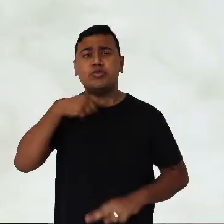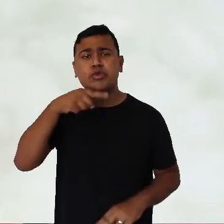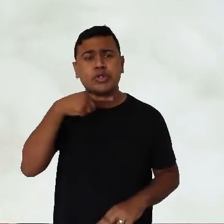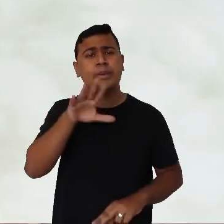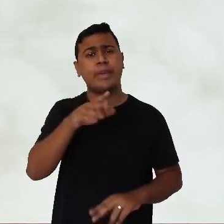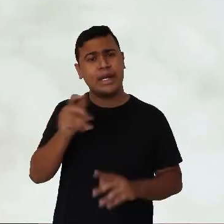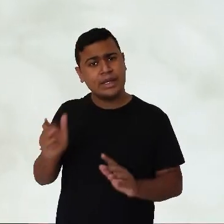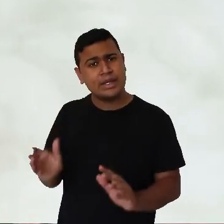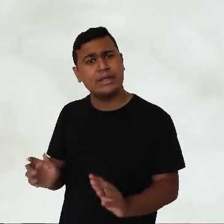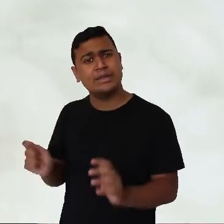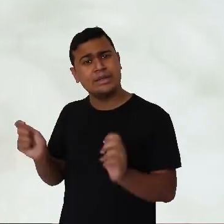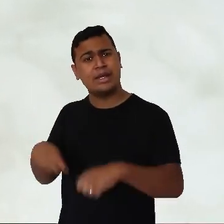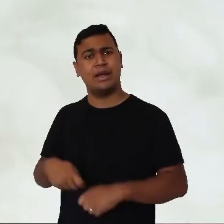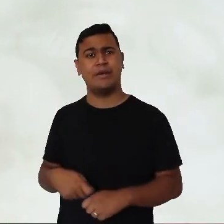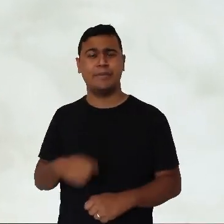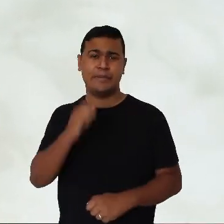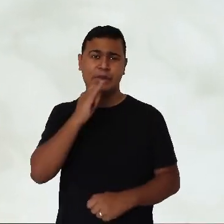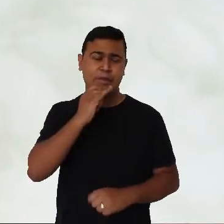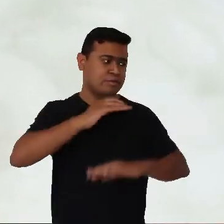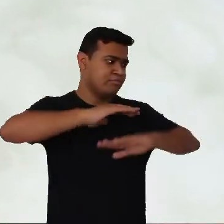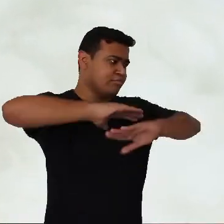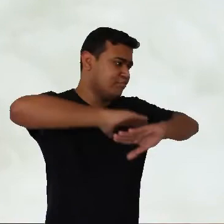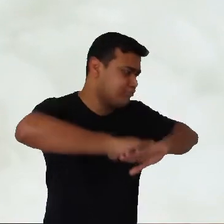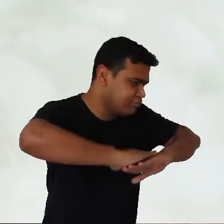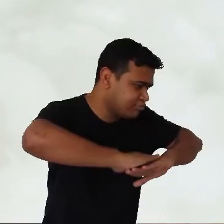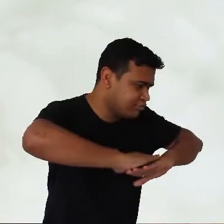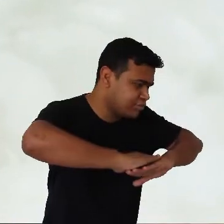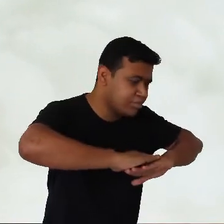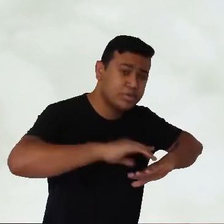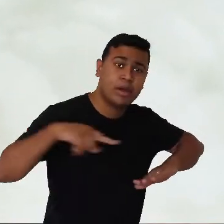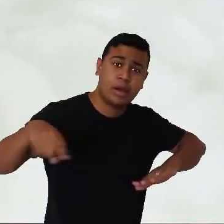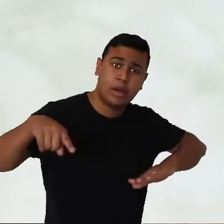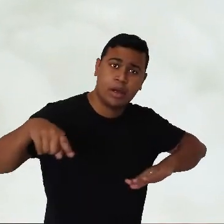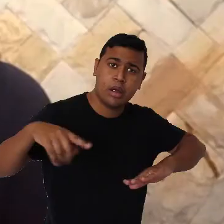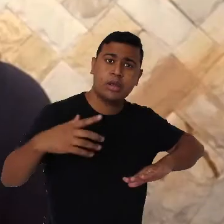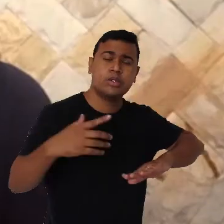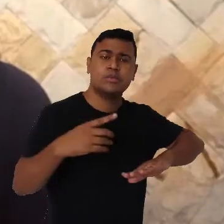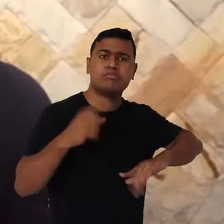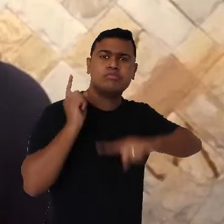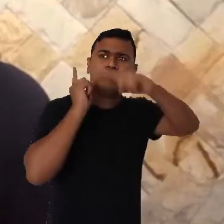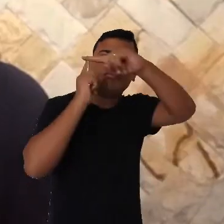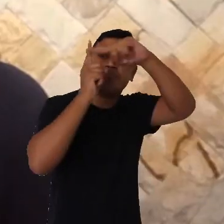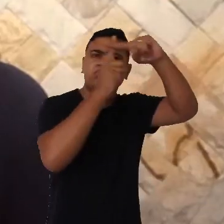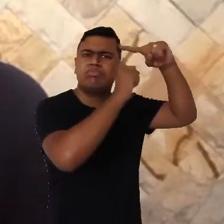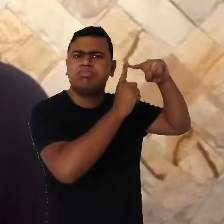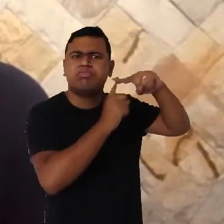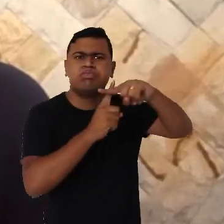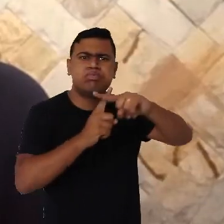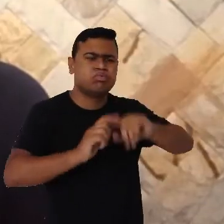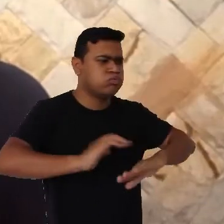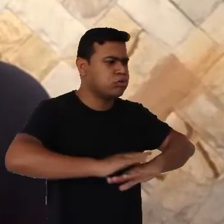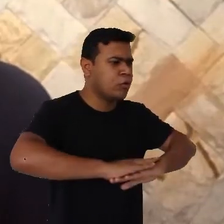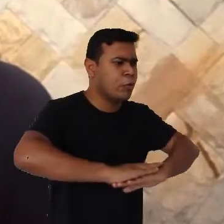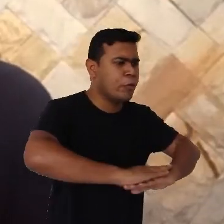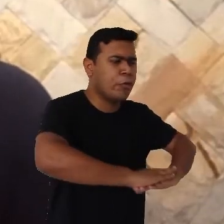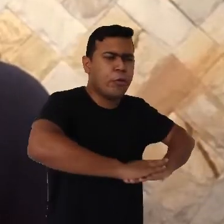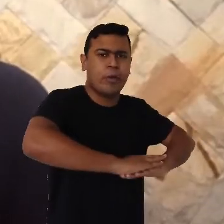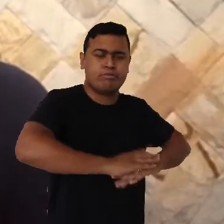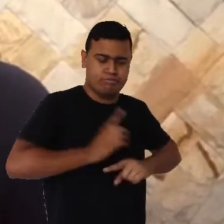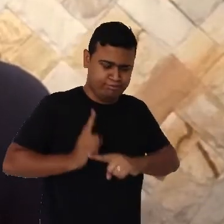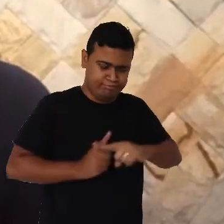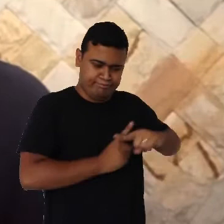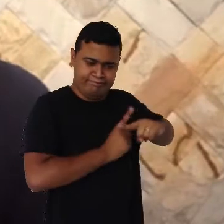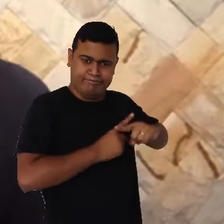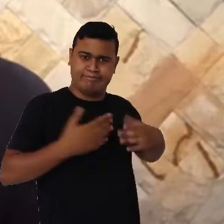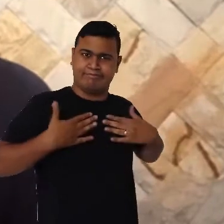colocando-o de bruxos por alguns instantes, para que ele tente ativar alguns músculos do tronco, que serão muito